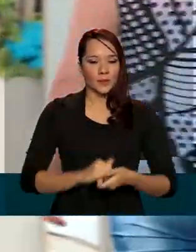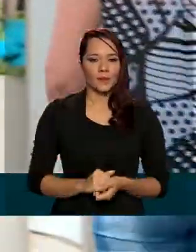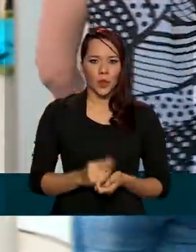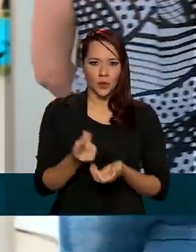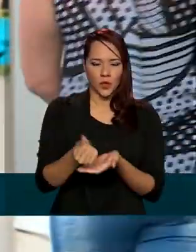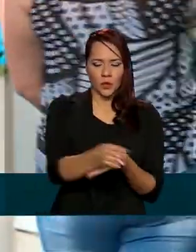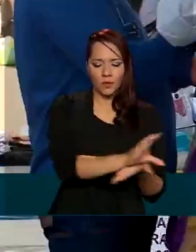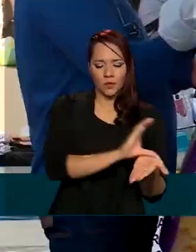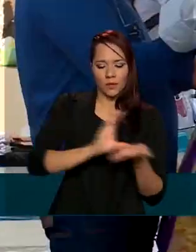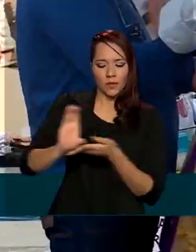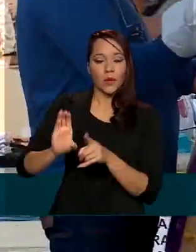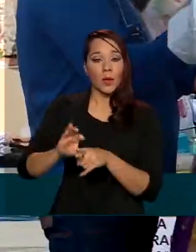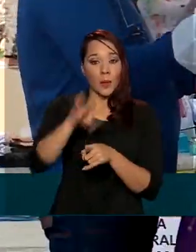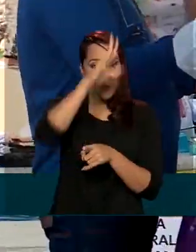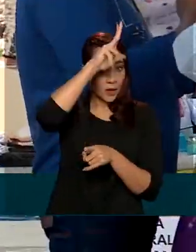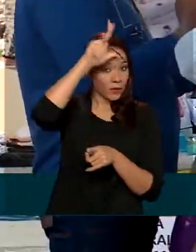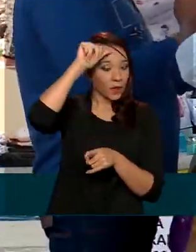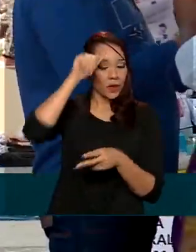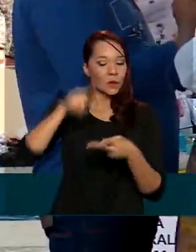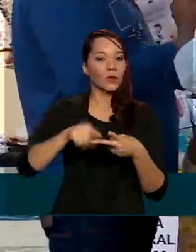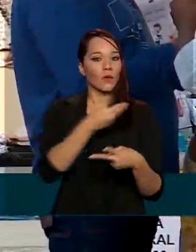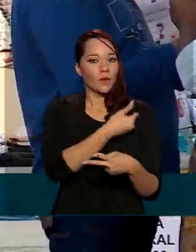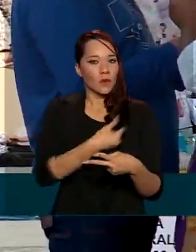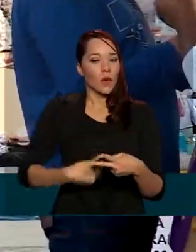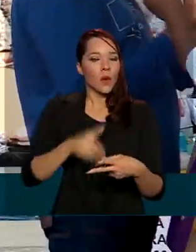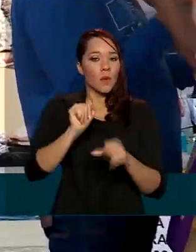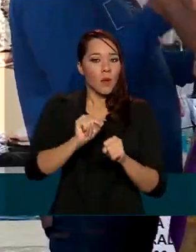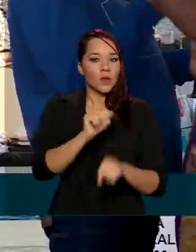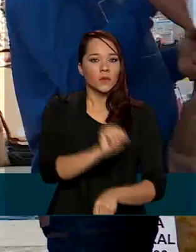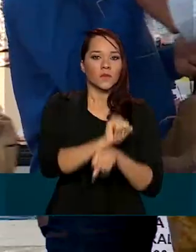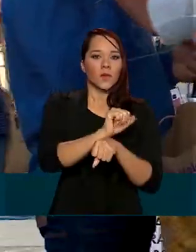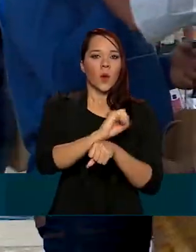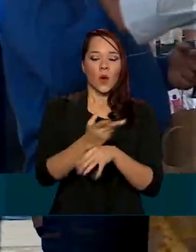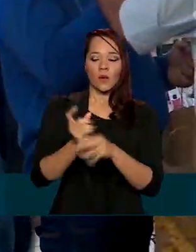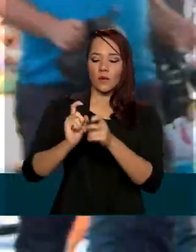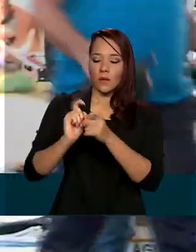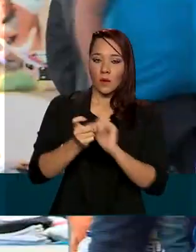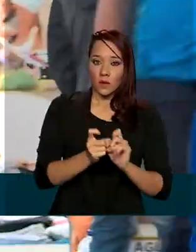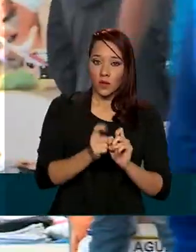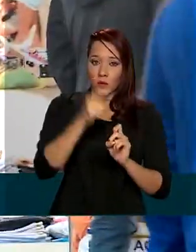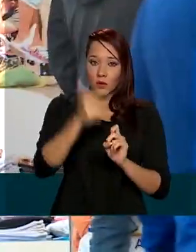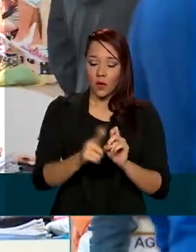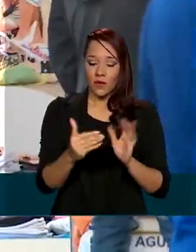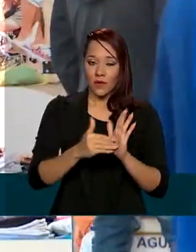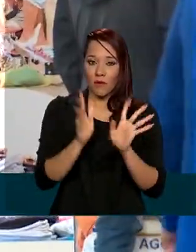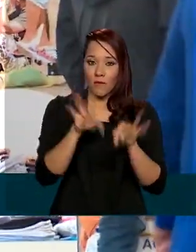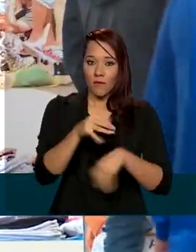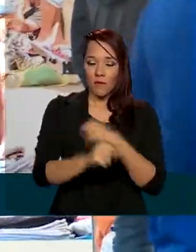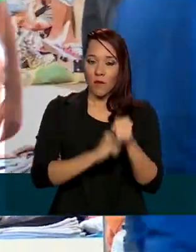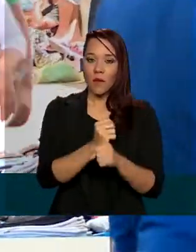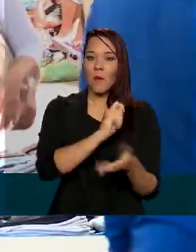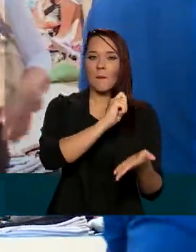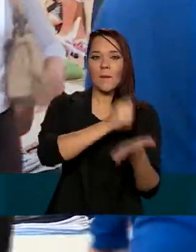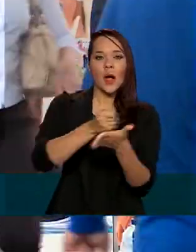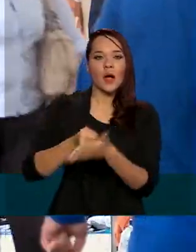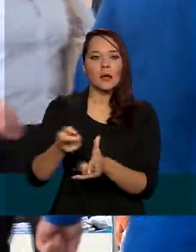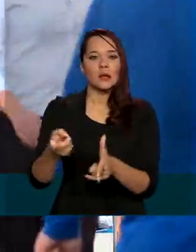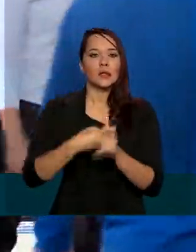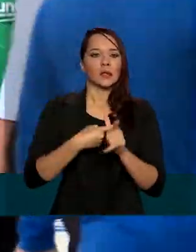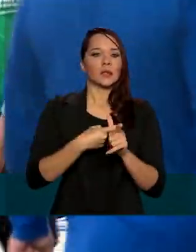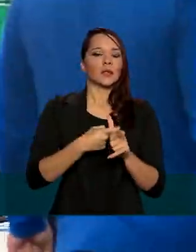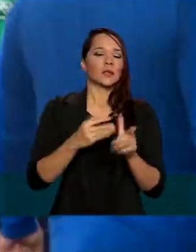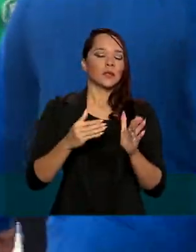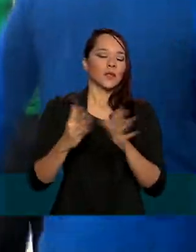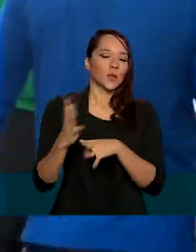prefeitos e governadores também podem suspender ou renegociar até o fim do ano o pagamento de dívidas que somam mais de